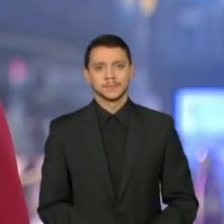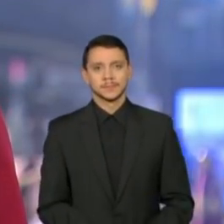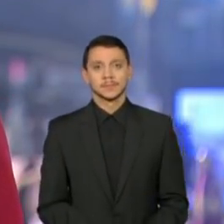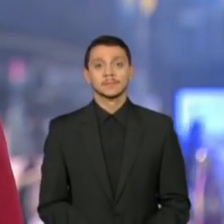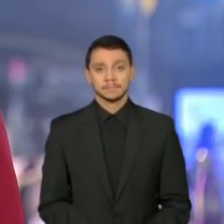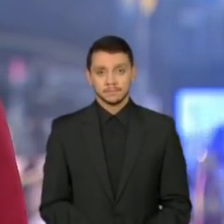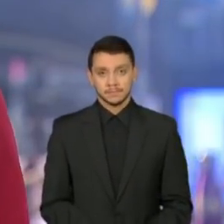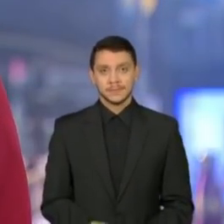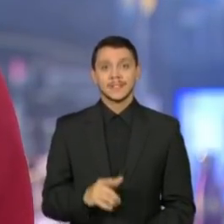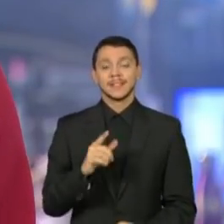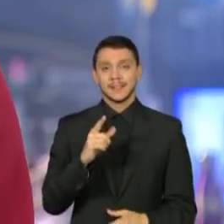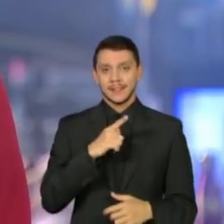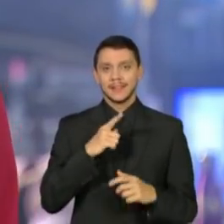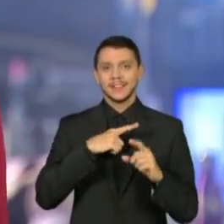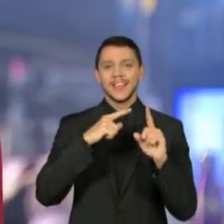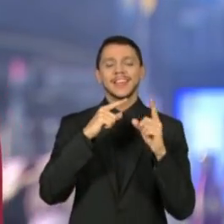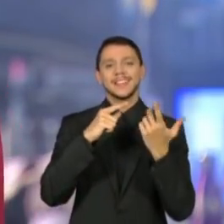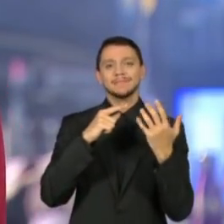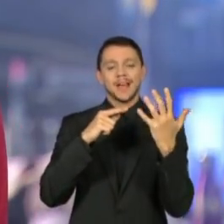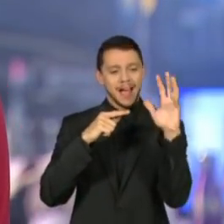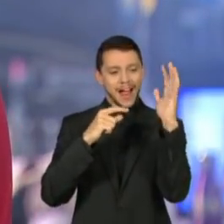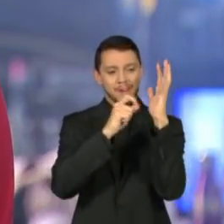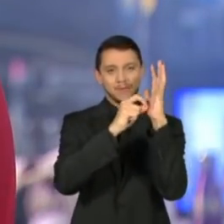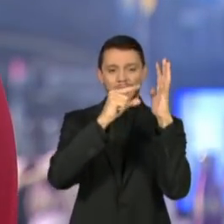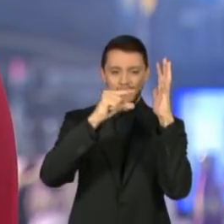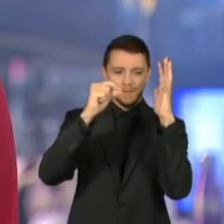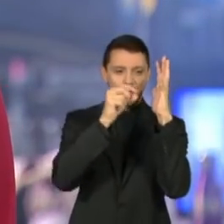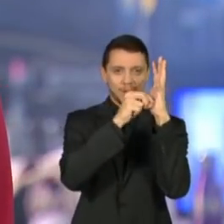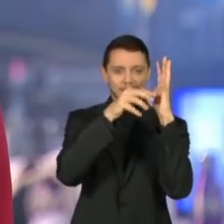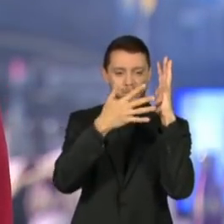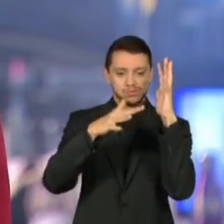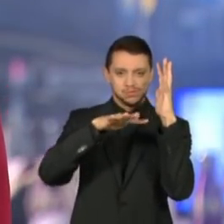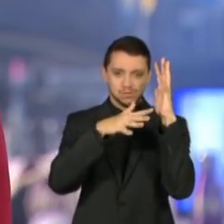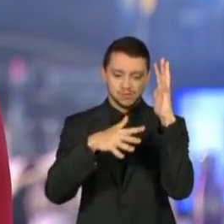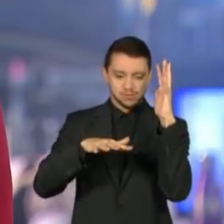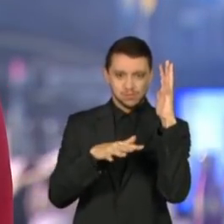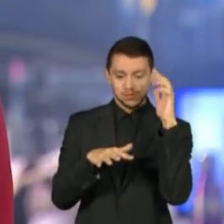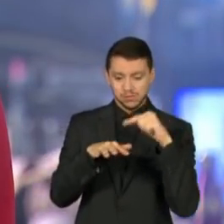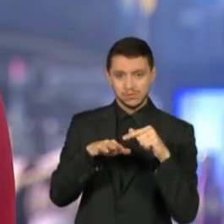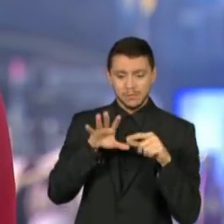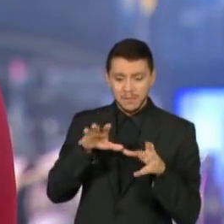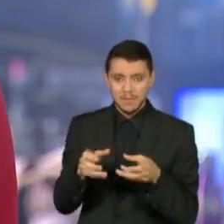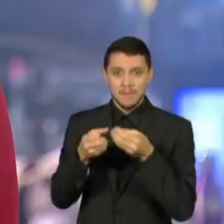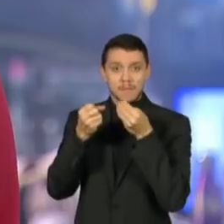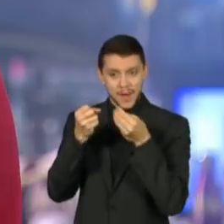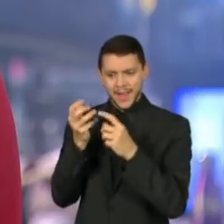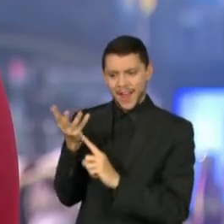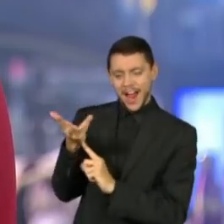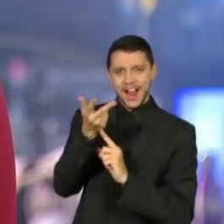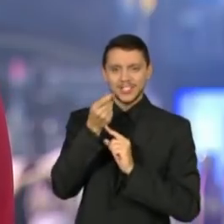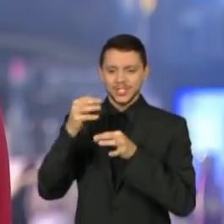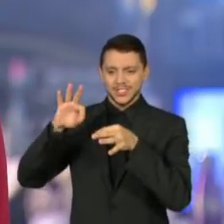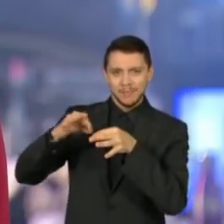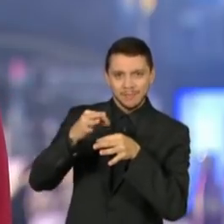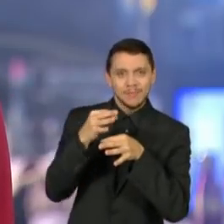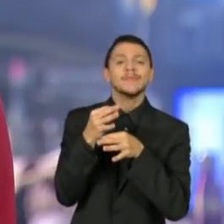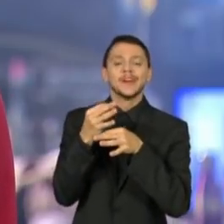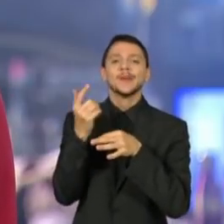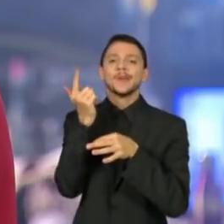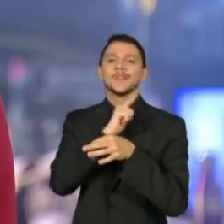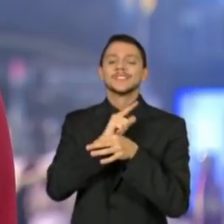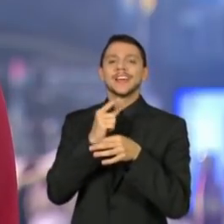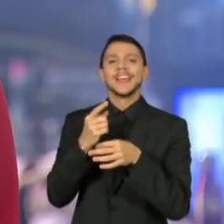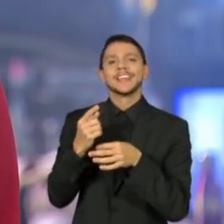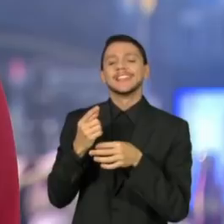Folhas secas que caem das árvores ganham vida nas mãos da artista teixo Laura de la Vecca.